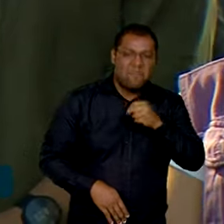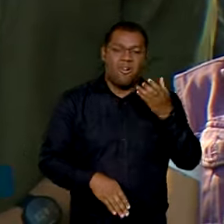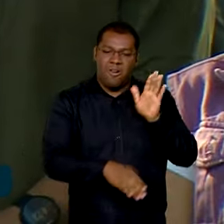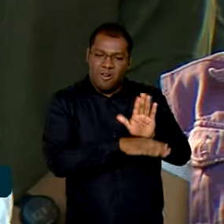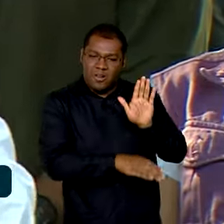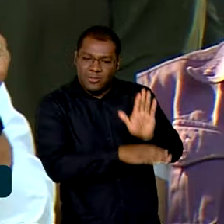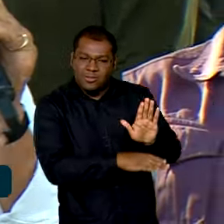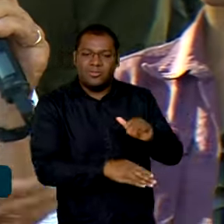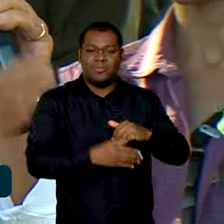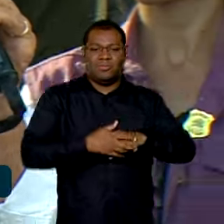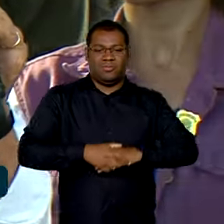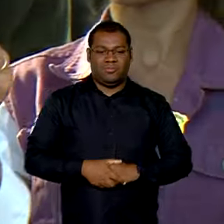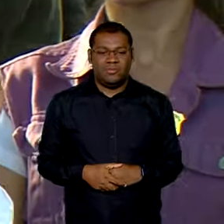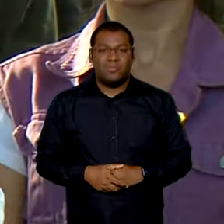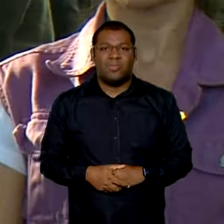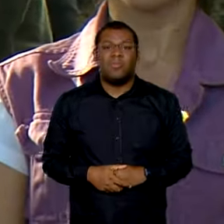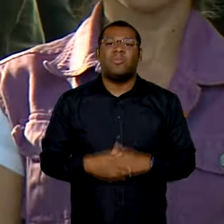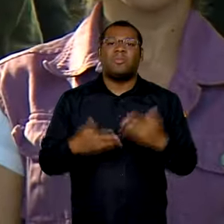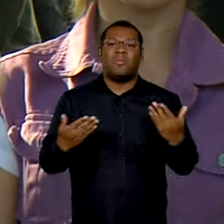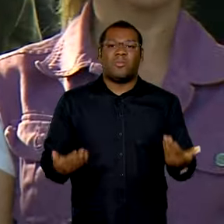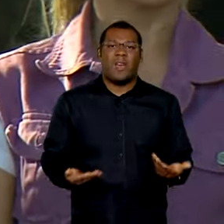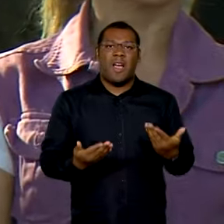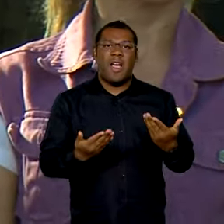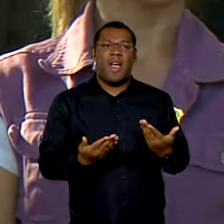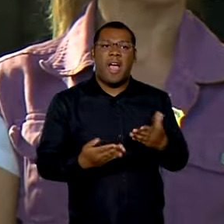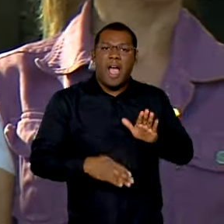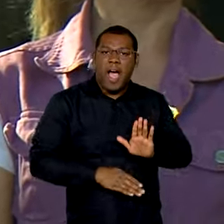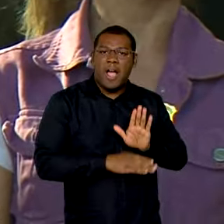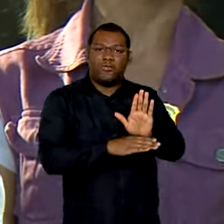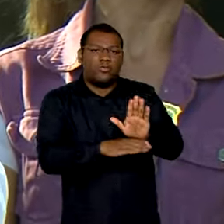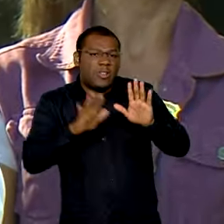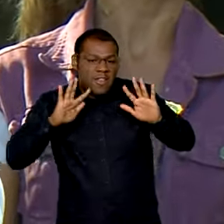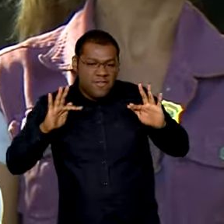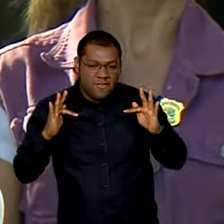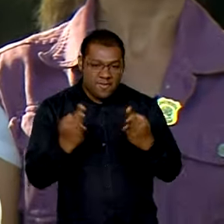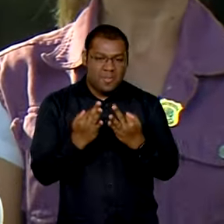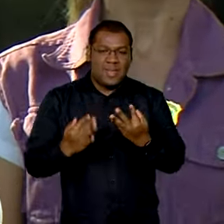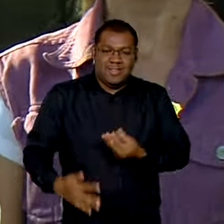o avó. Ele vai mudar a qualidade de vida da família.